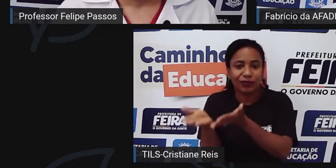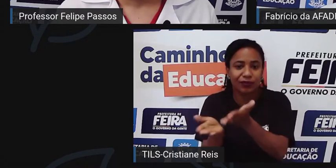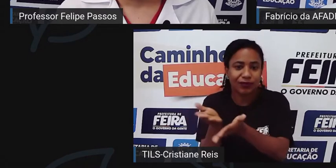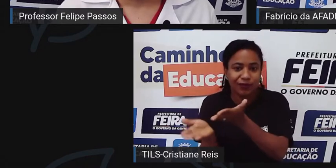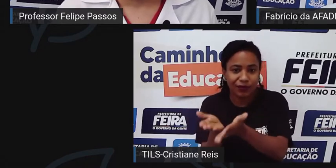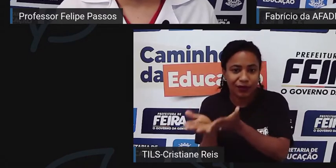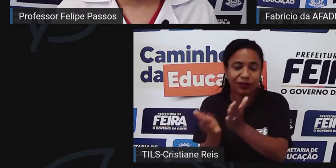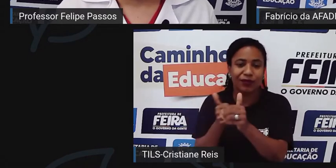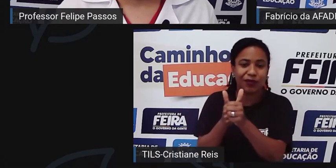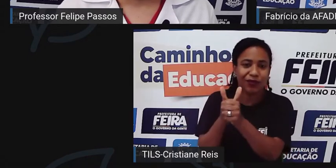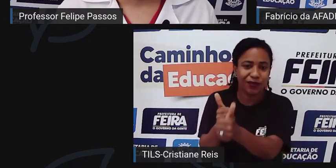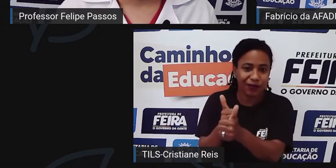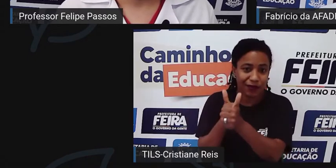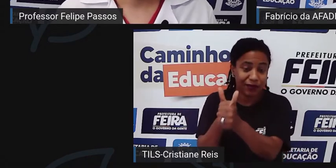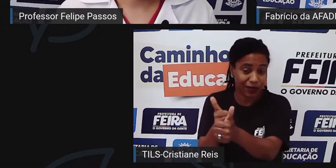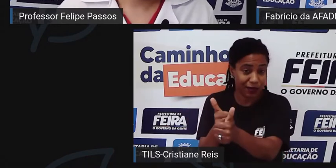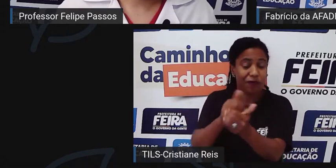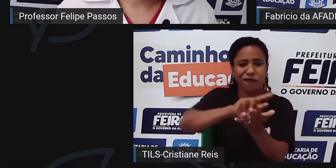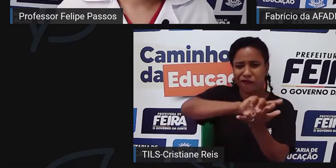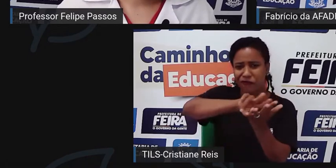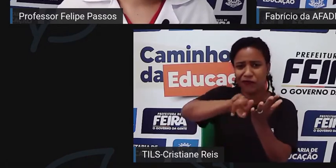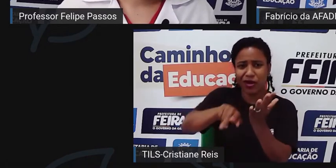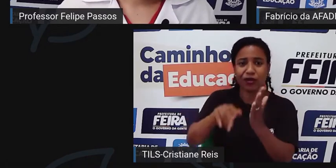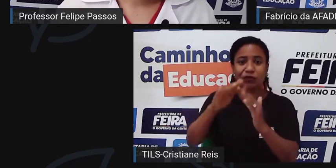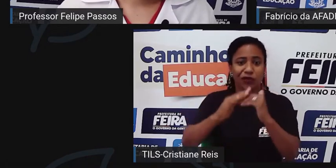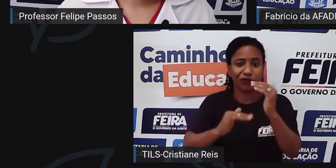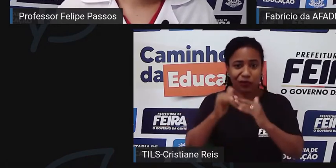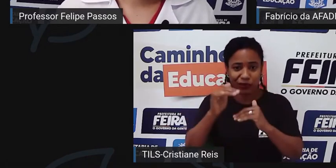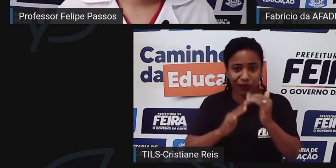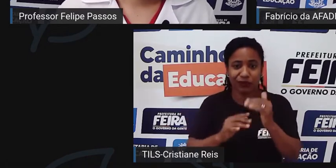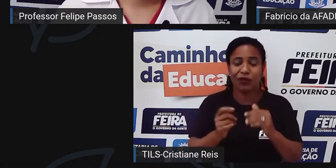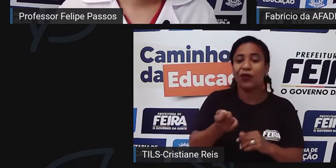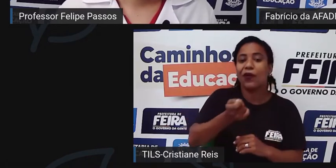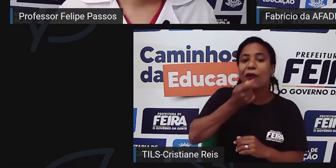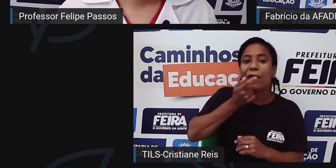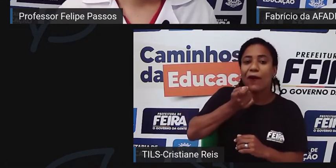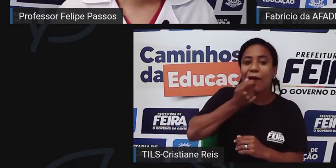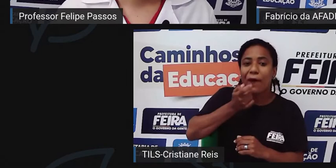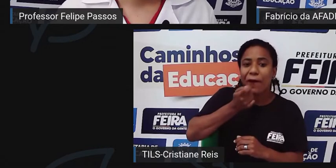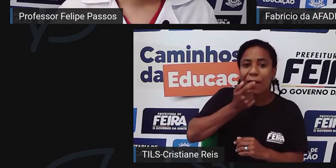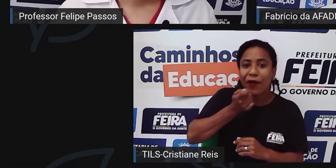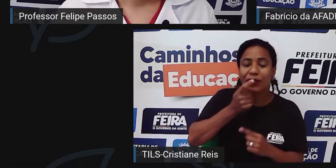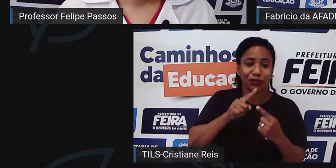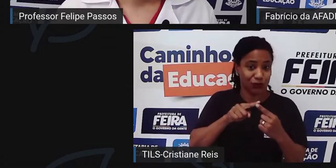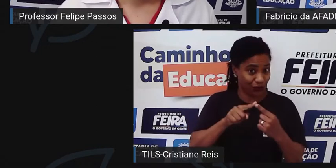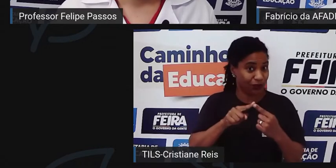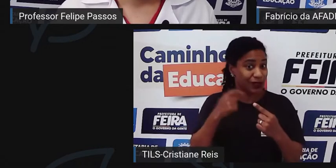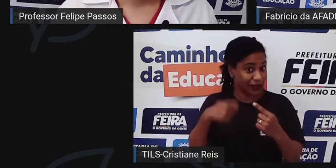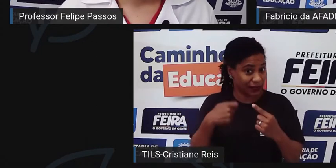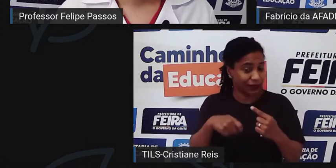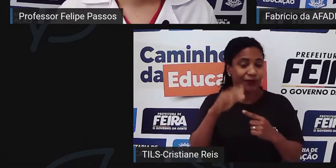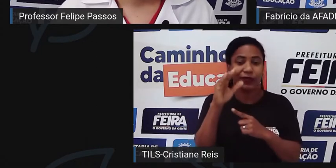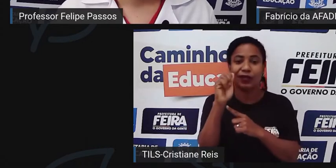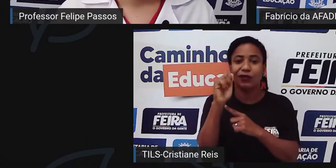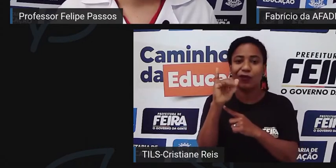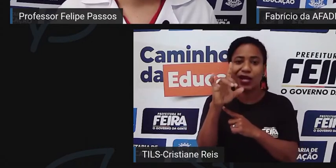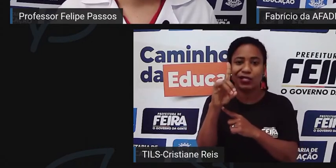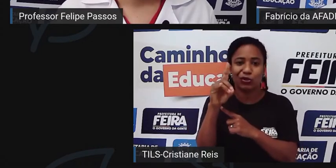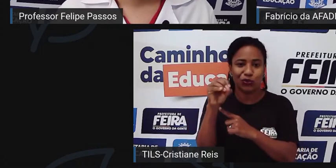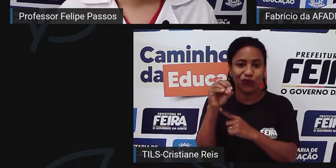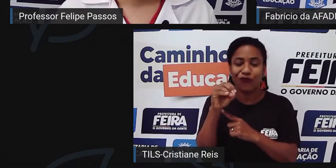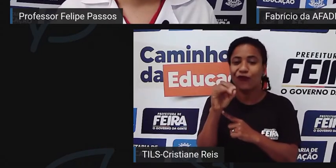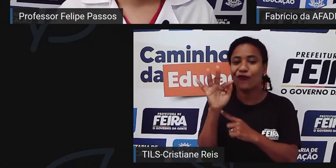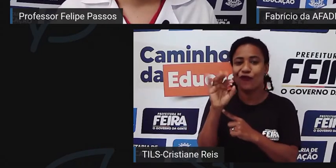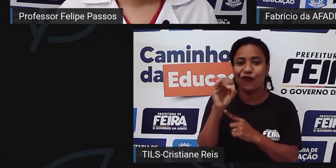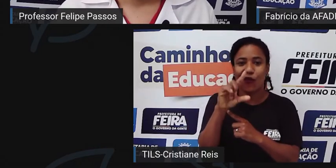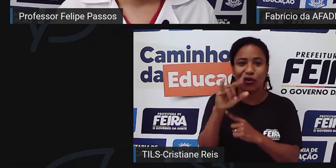acompanhamento multidisciplinar. os remédios que são o ácido fólico e as